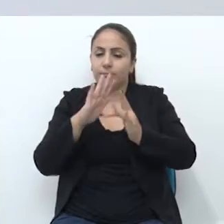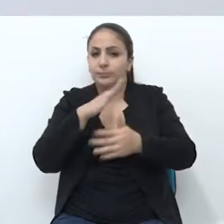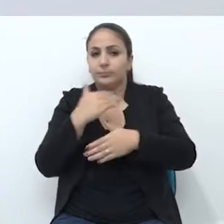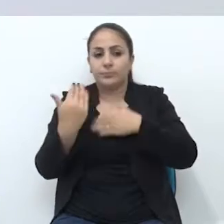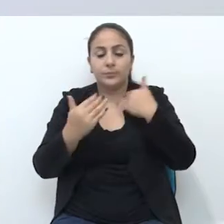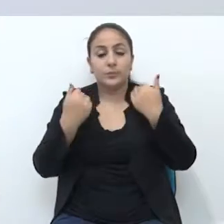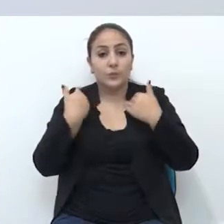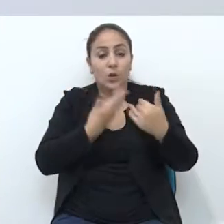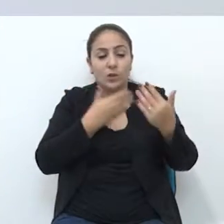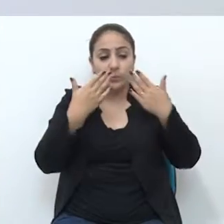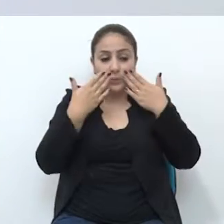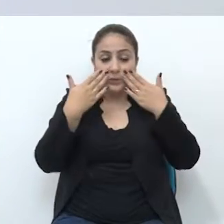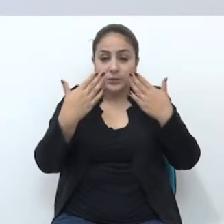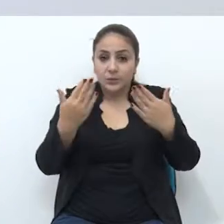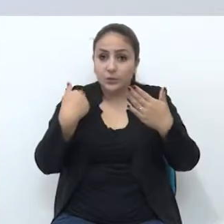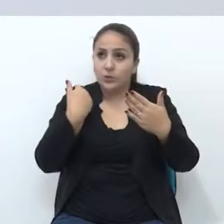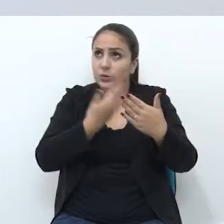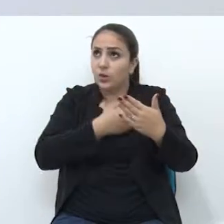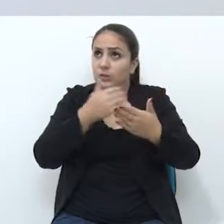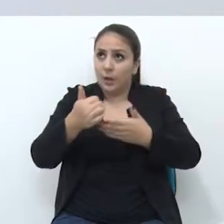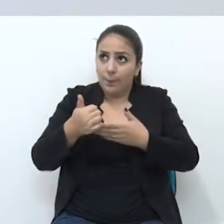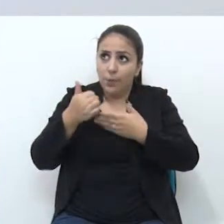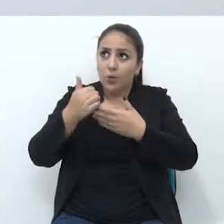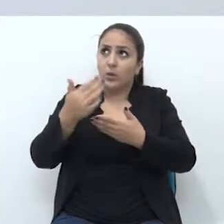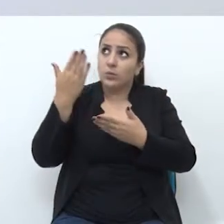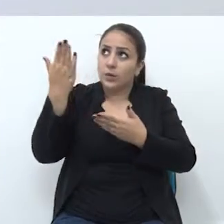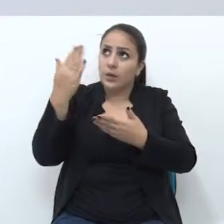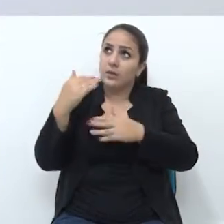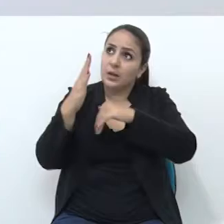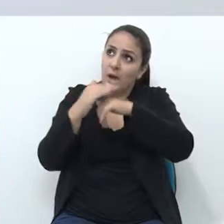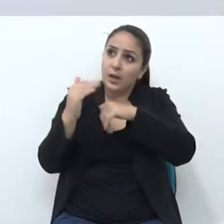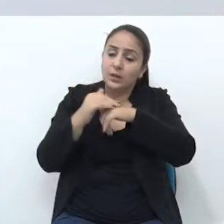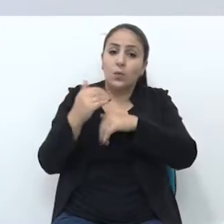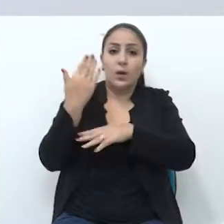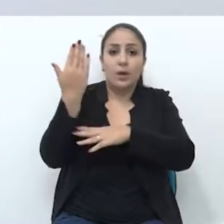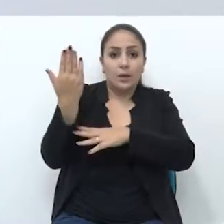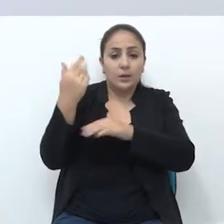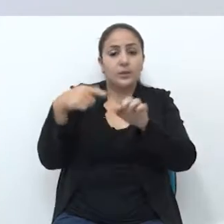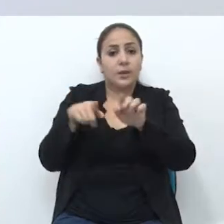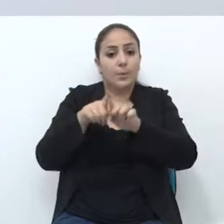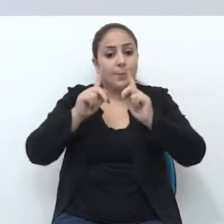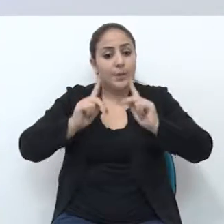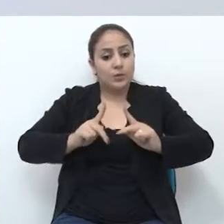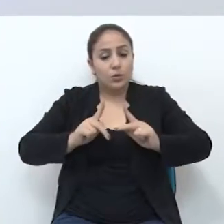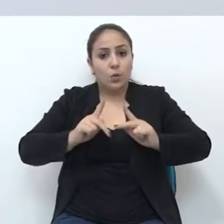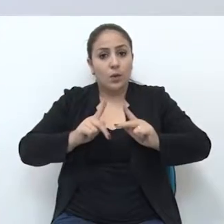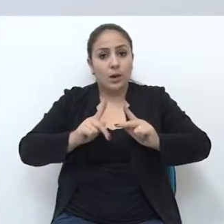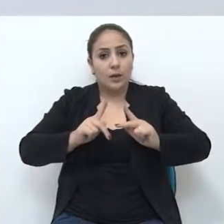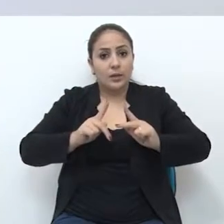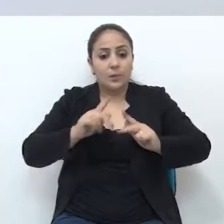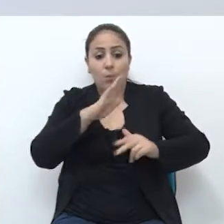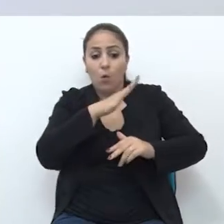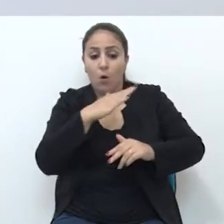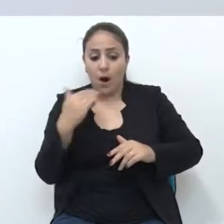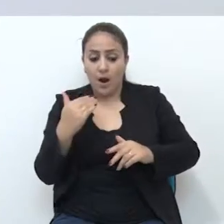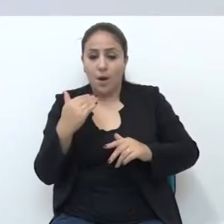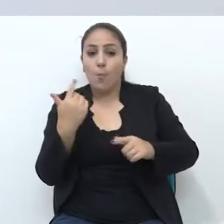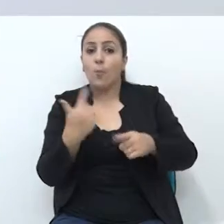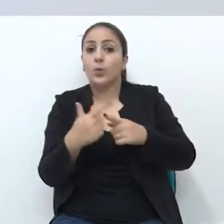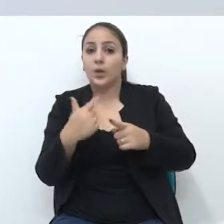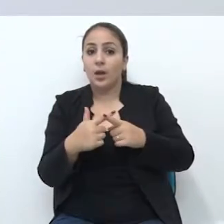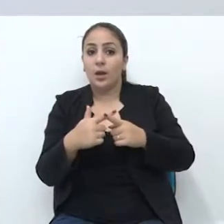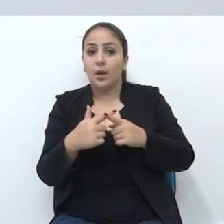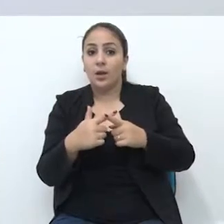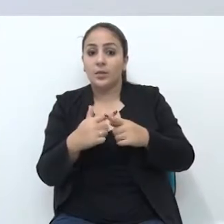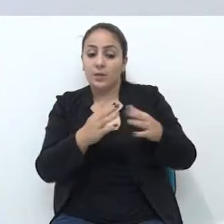manifestando a nossa solidariedade, o nosso carinho, com aquele que se entregou por nós. Então, a